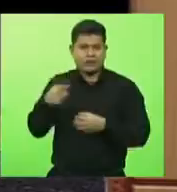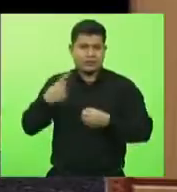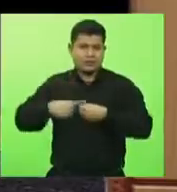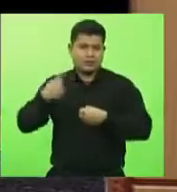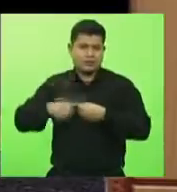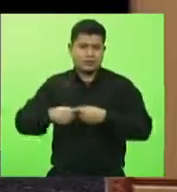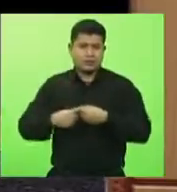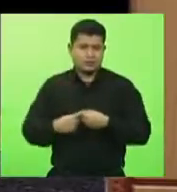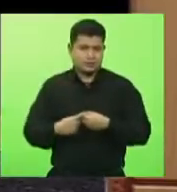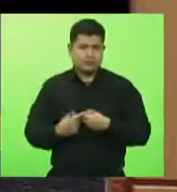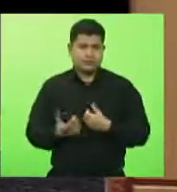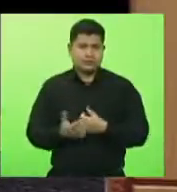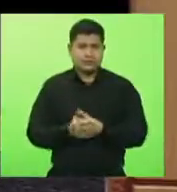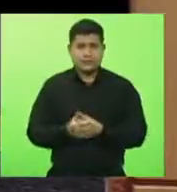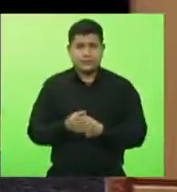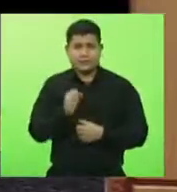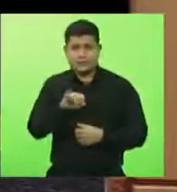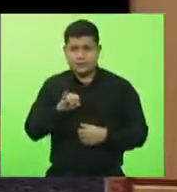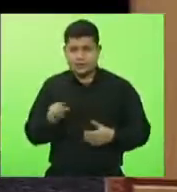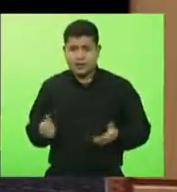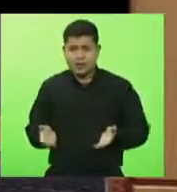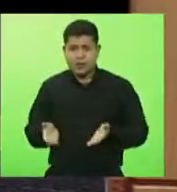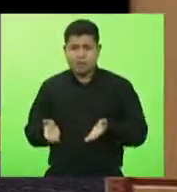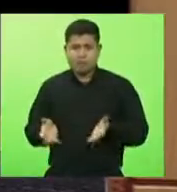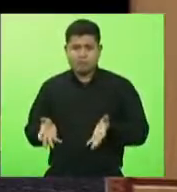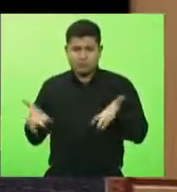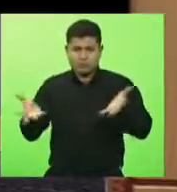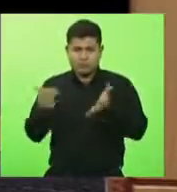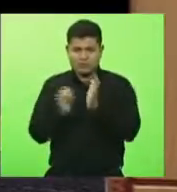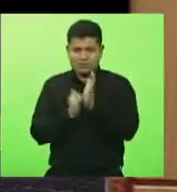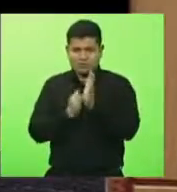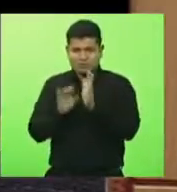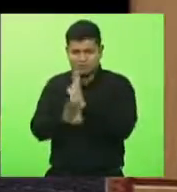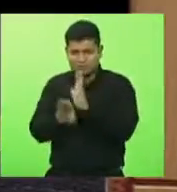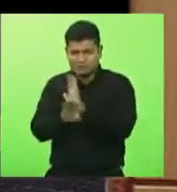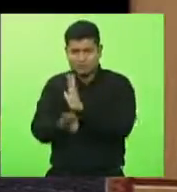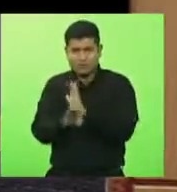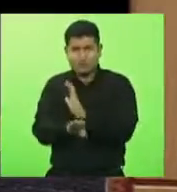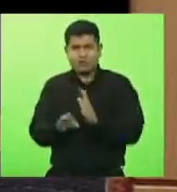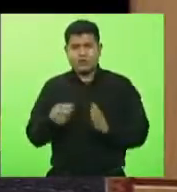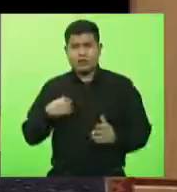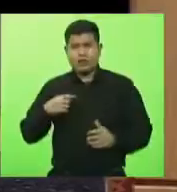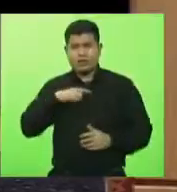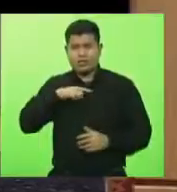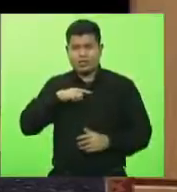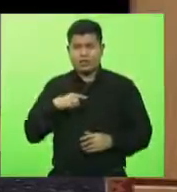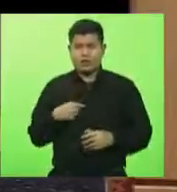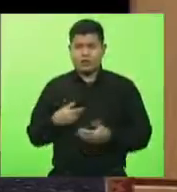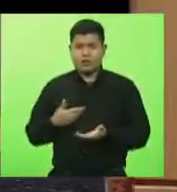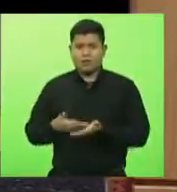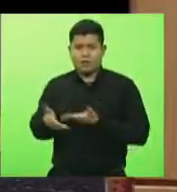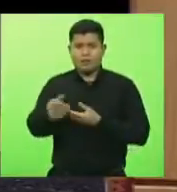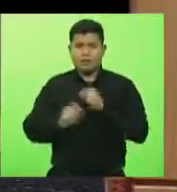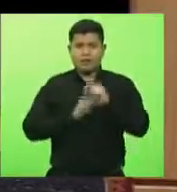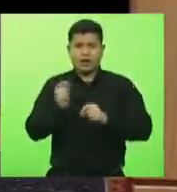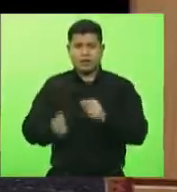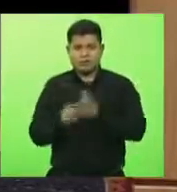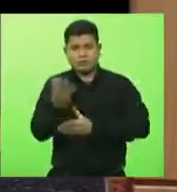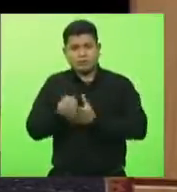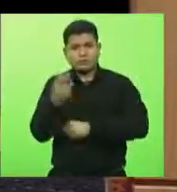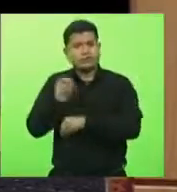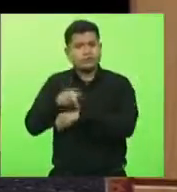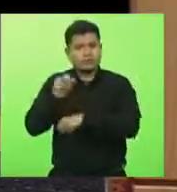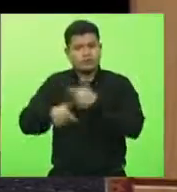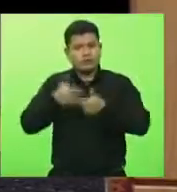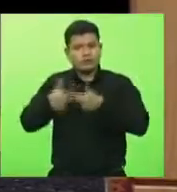recebo incentivo, vai entrar por Santa Catarina, vai gerar emprego, vai ter a transformação em Santa Catarina,